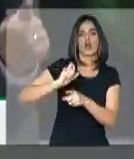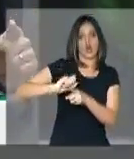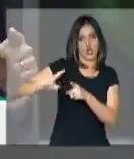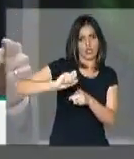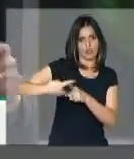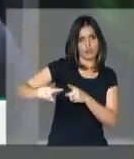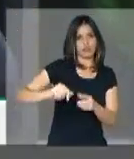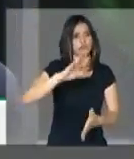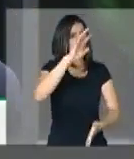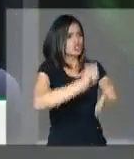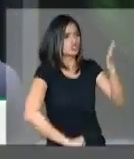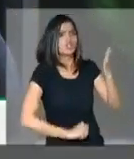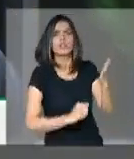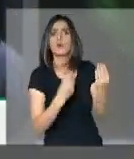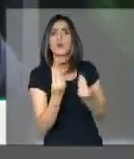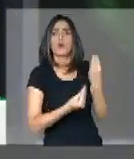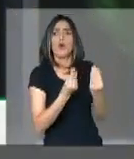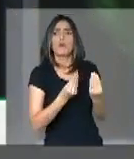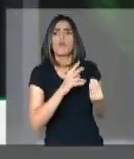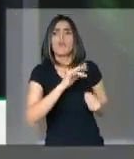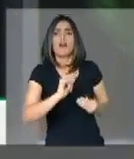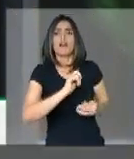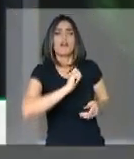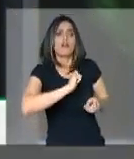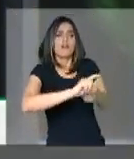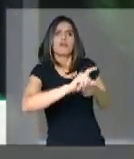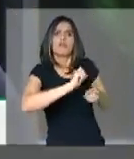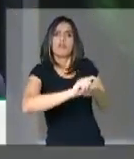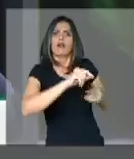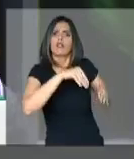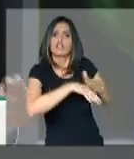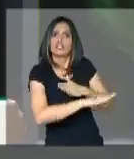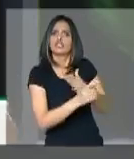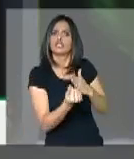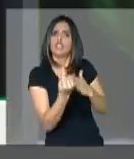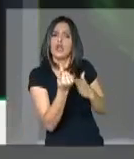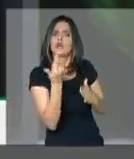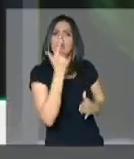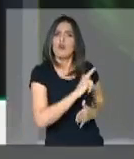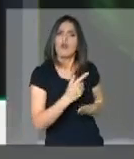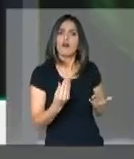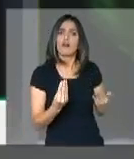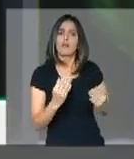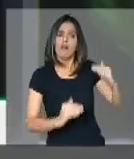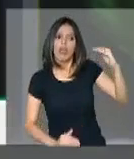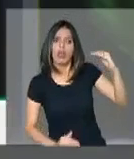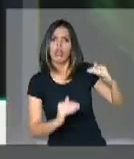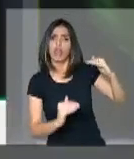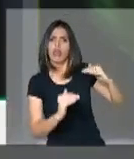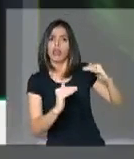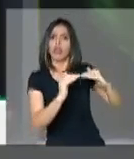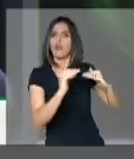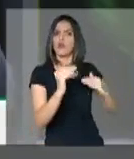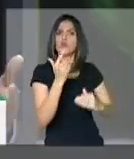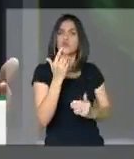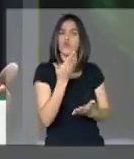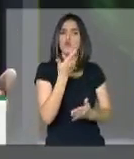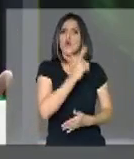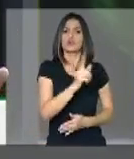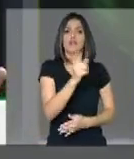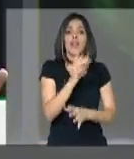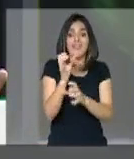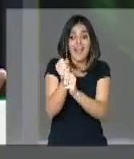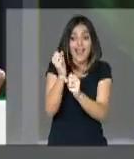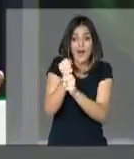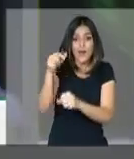e se tira completamente a possibilidade da manutenção da Previdência, porque não se combate desigualdade social. O cálculo está